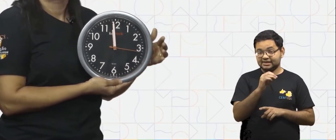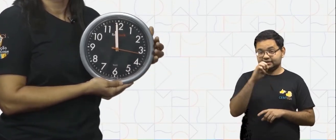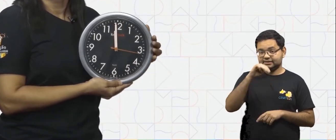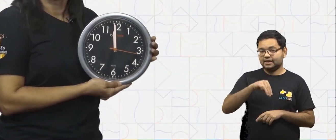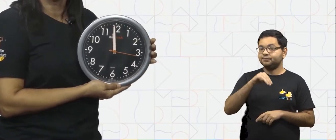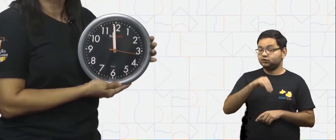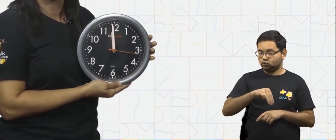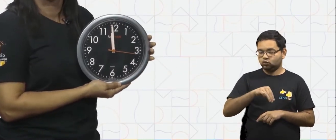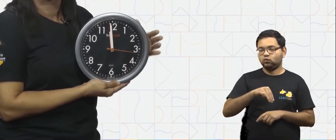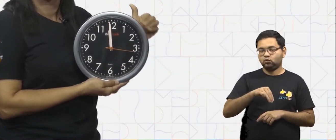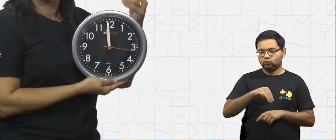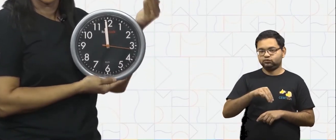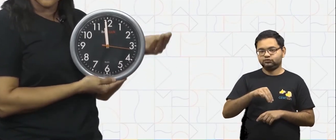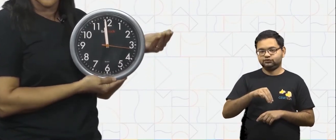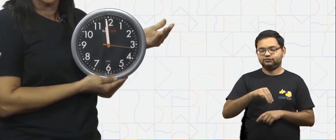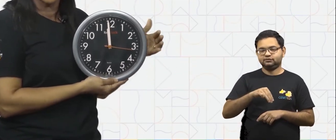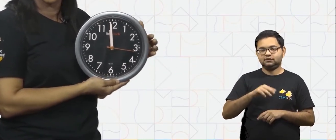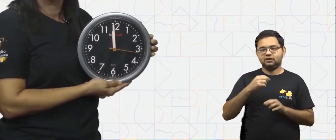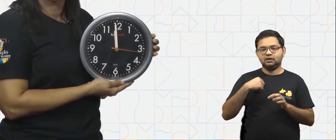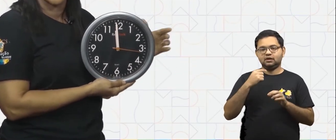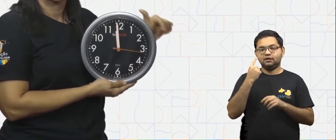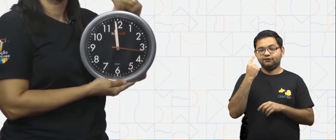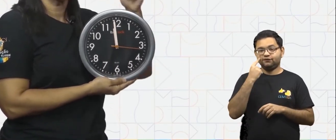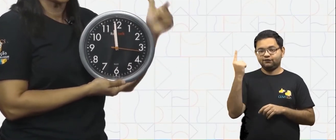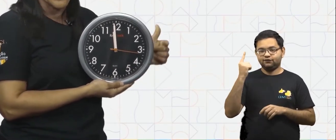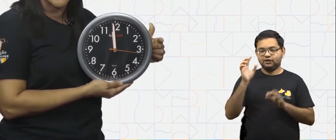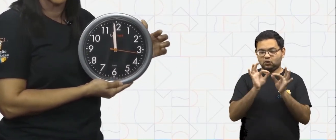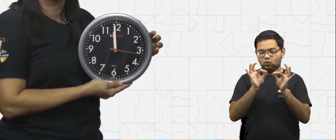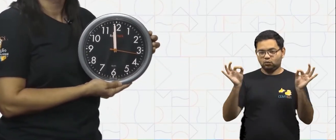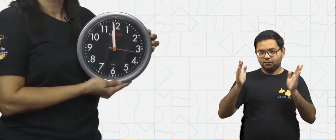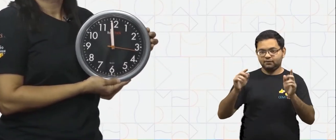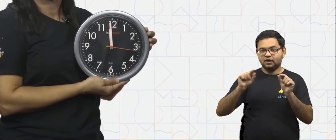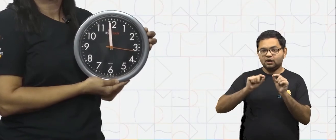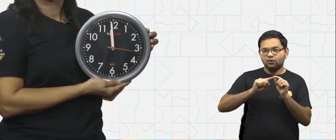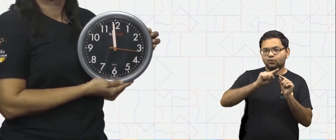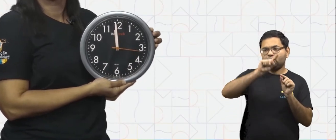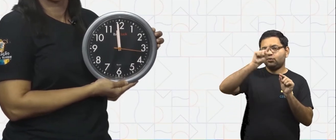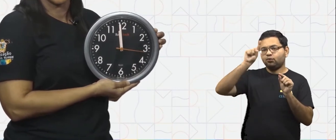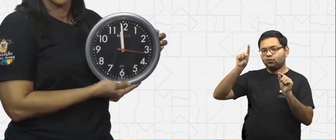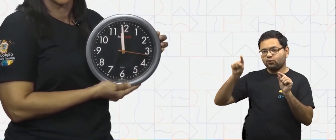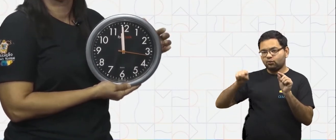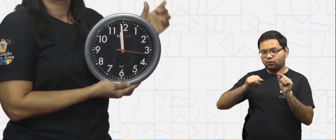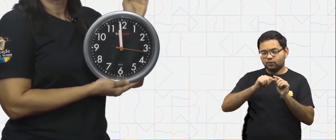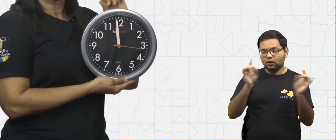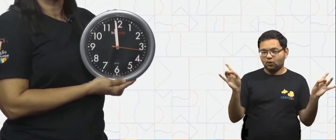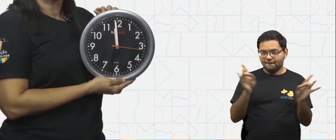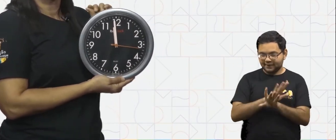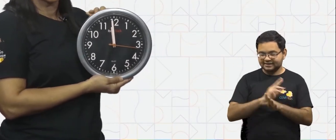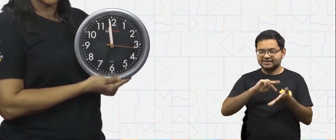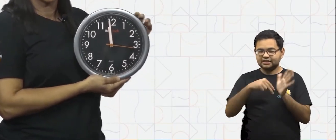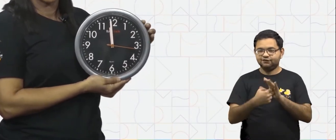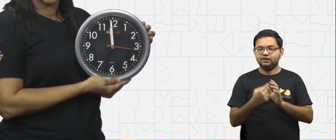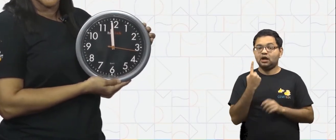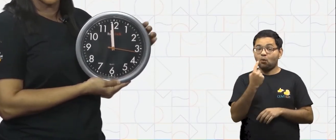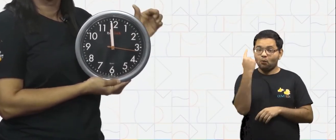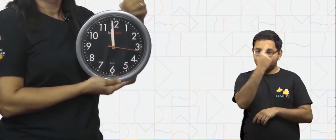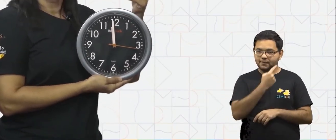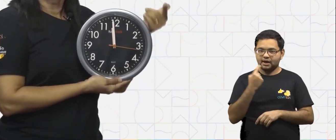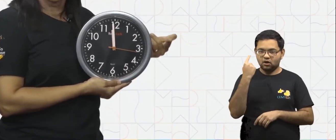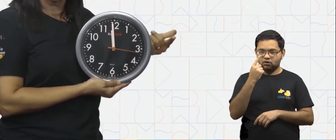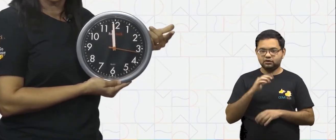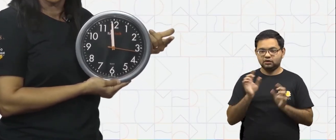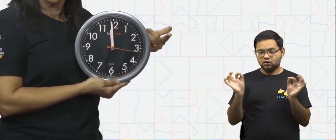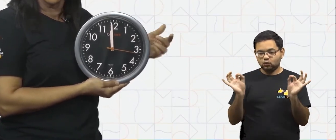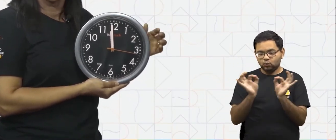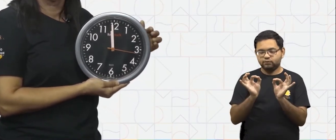seja, uma volta que o ponteiro grande dá completa, fechamos 1 hora. E o ponteiro pequeno